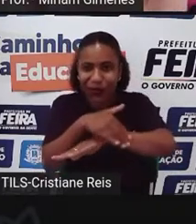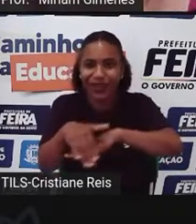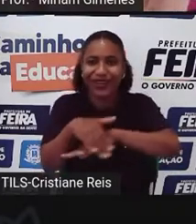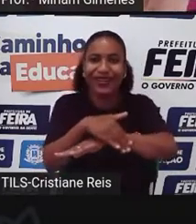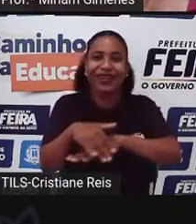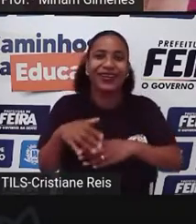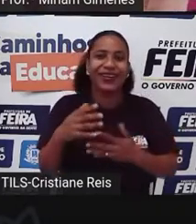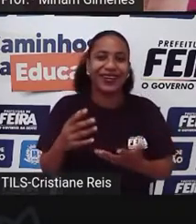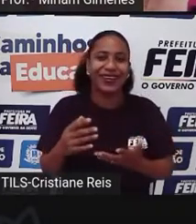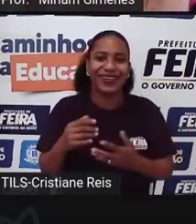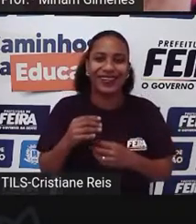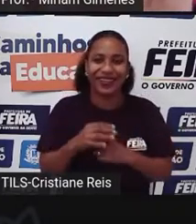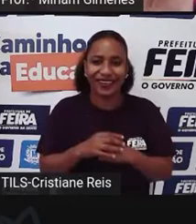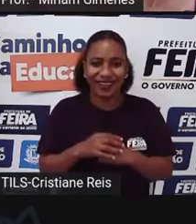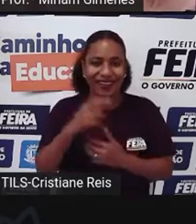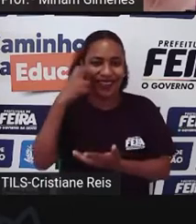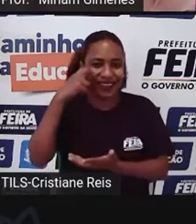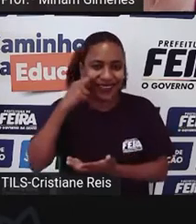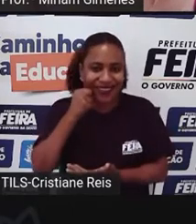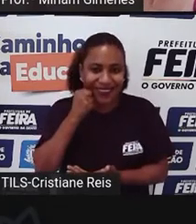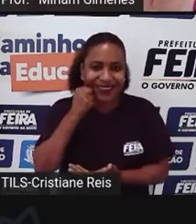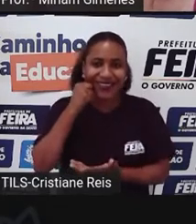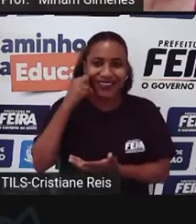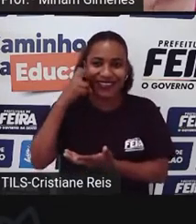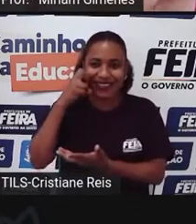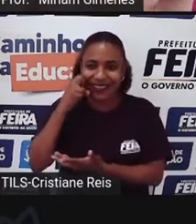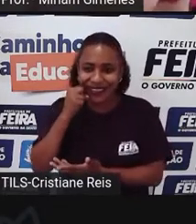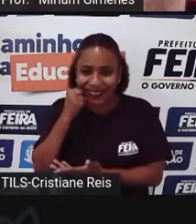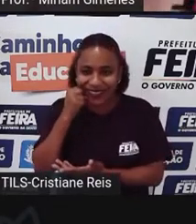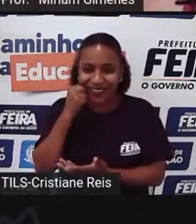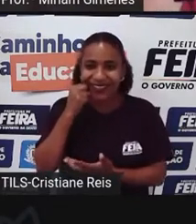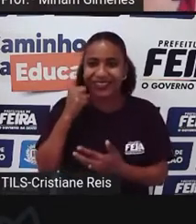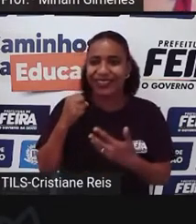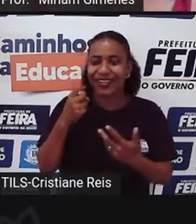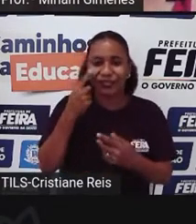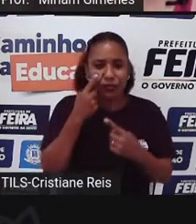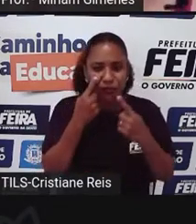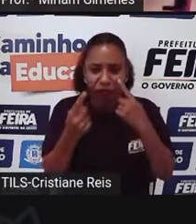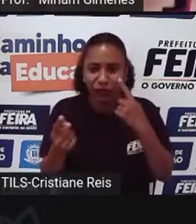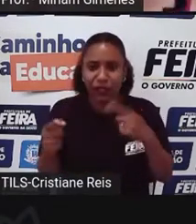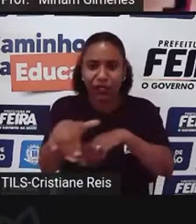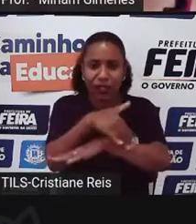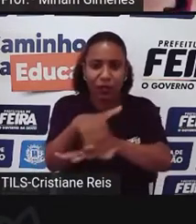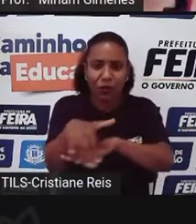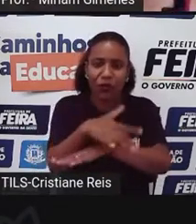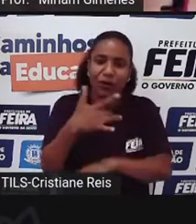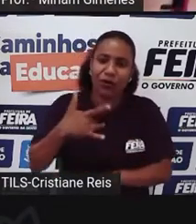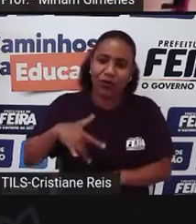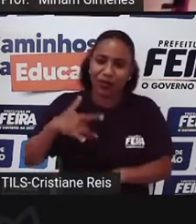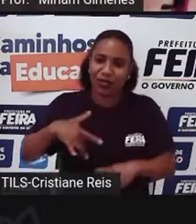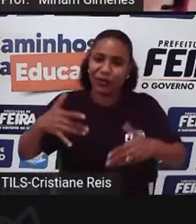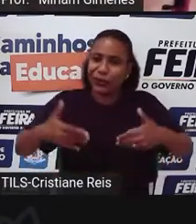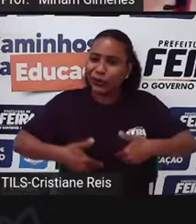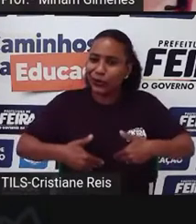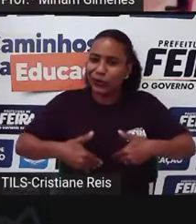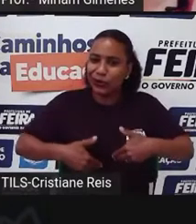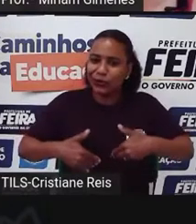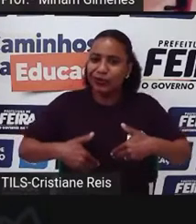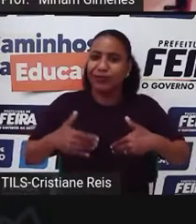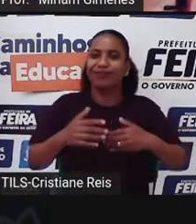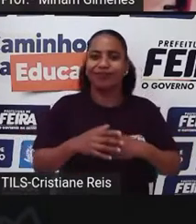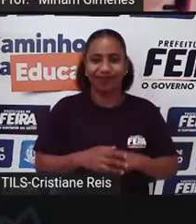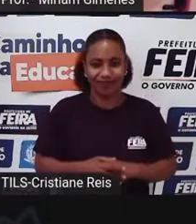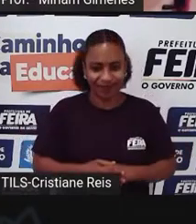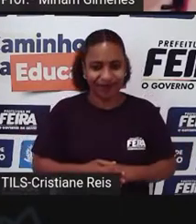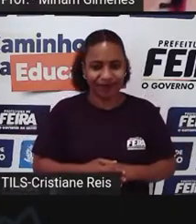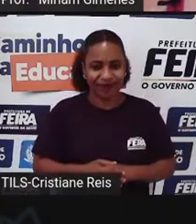Cachorro apagado num pau Sem comida, sem água Sem abrigo Então aí está um pouco Da nossa história Então desde 2011